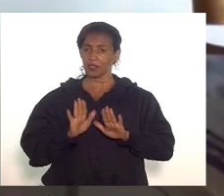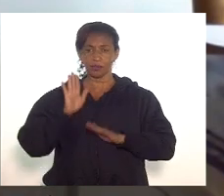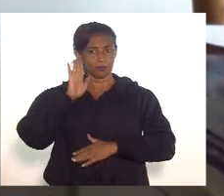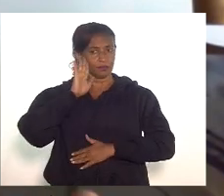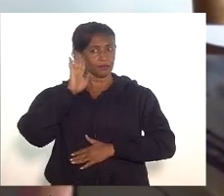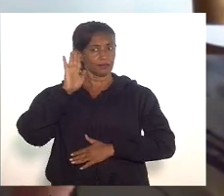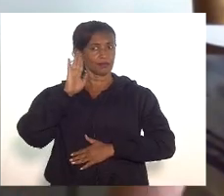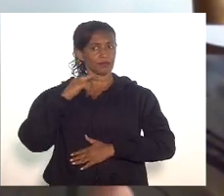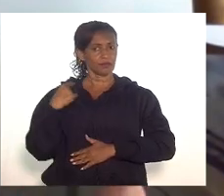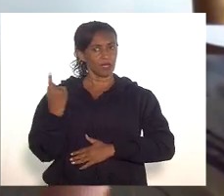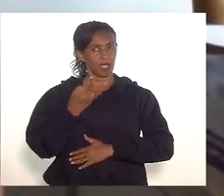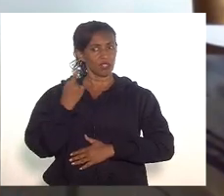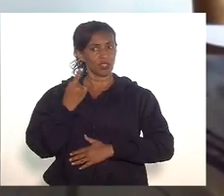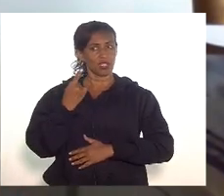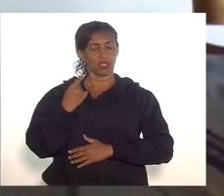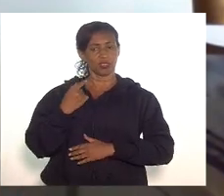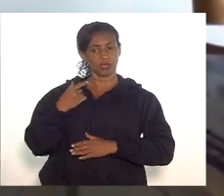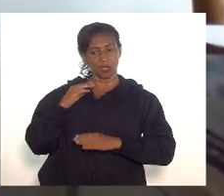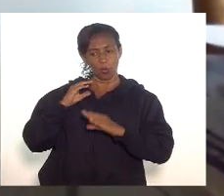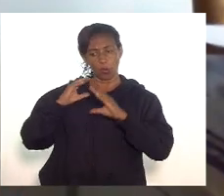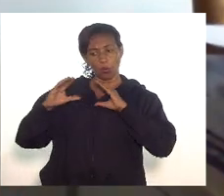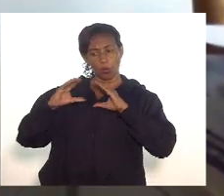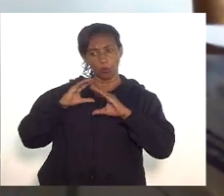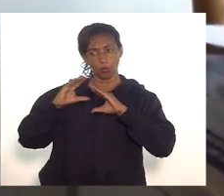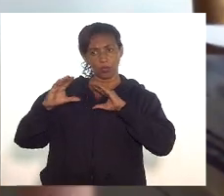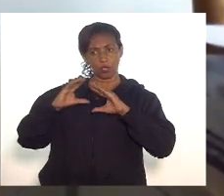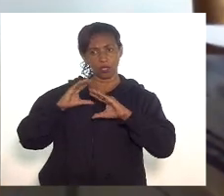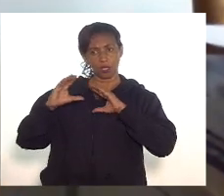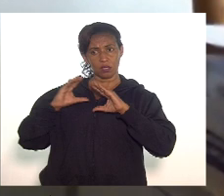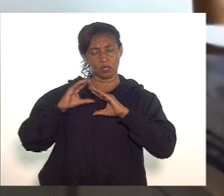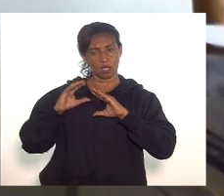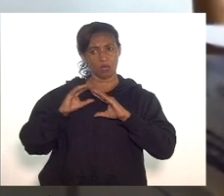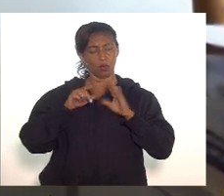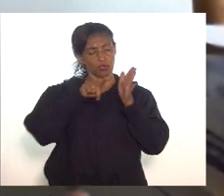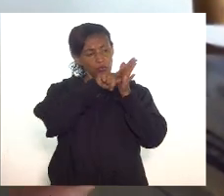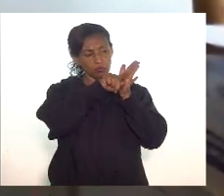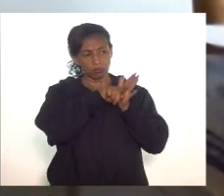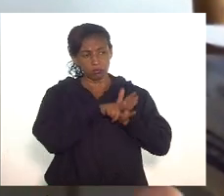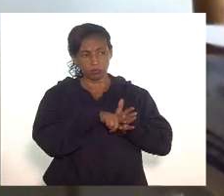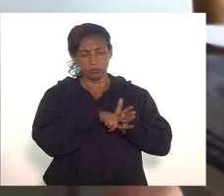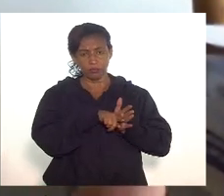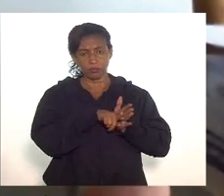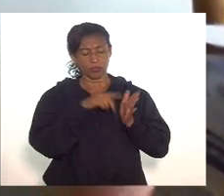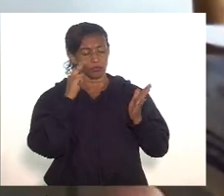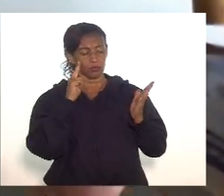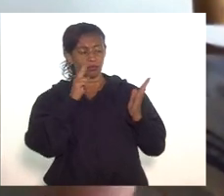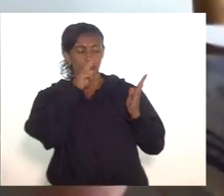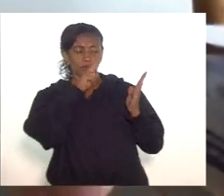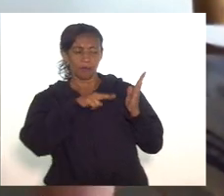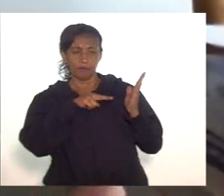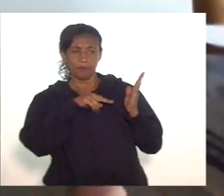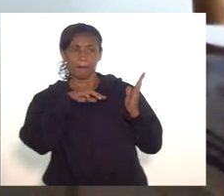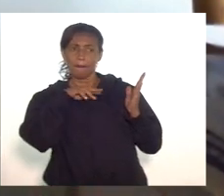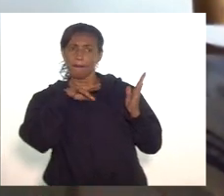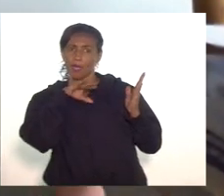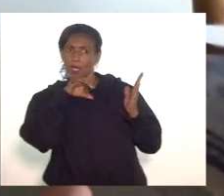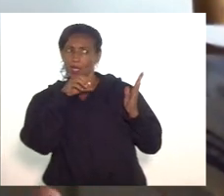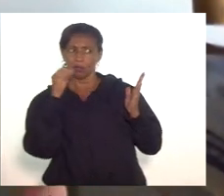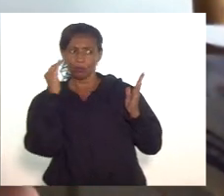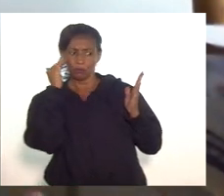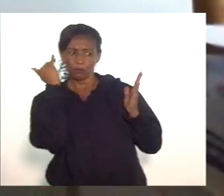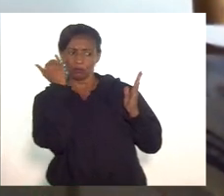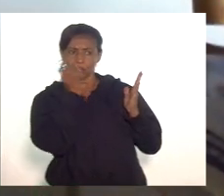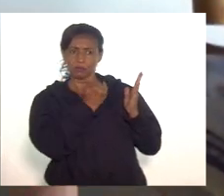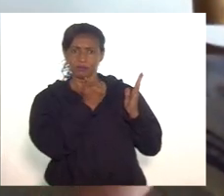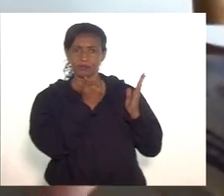da gente se comunicar, que pelo menos a gente verificava o mérito, o mérito, e